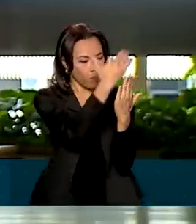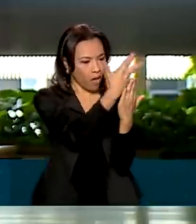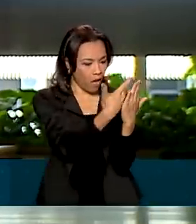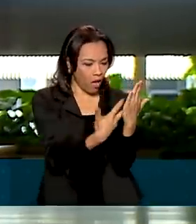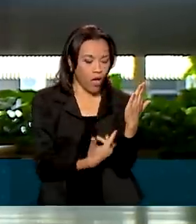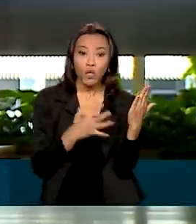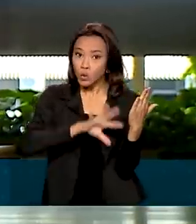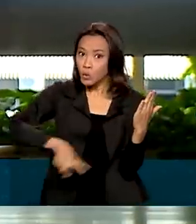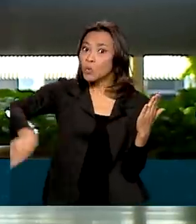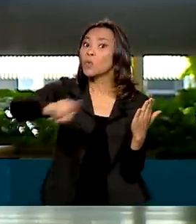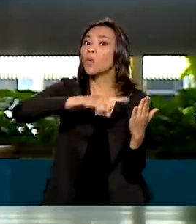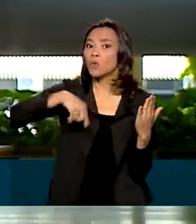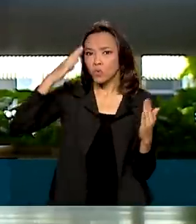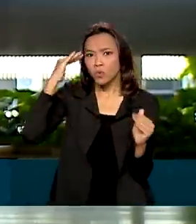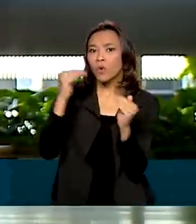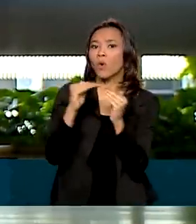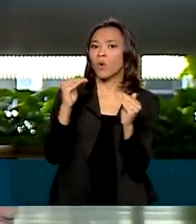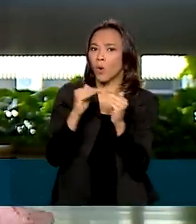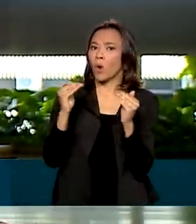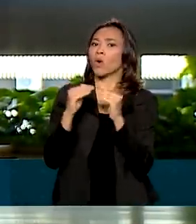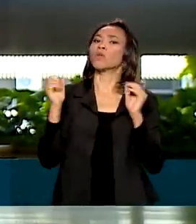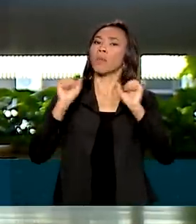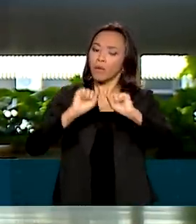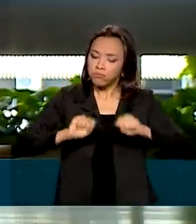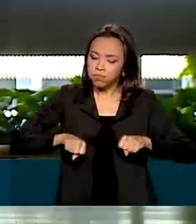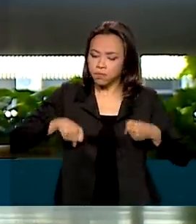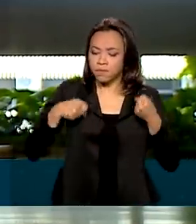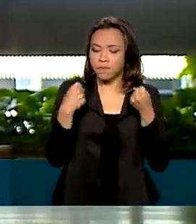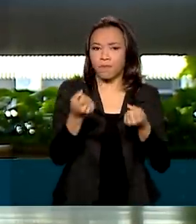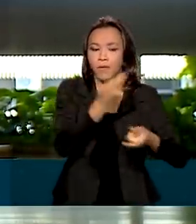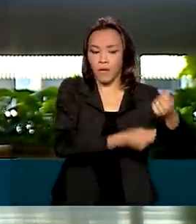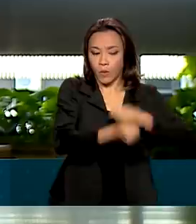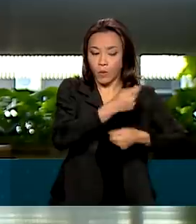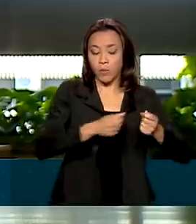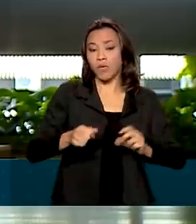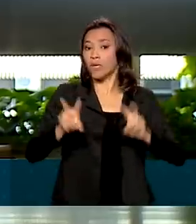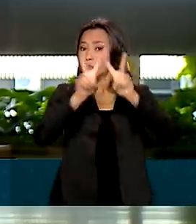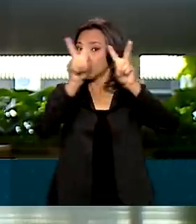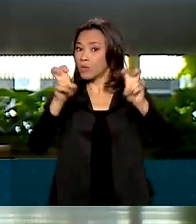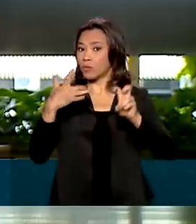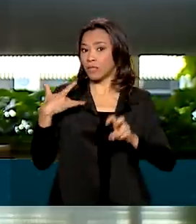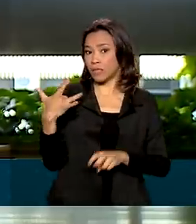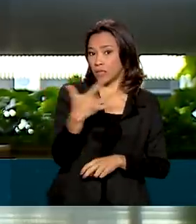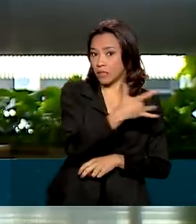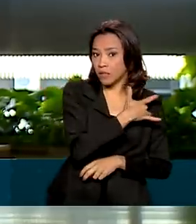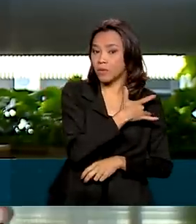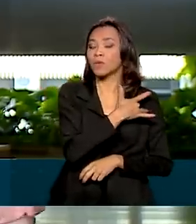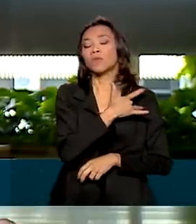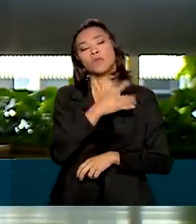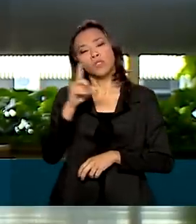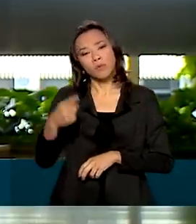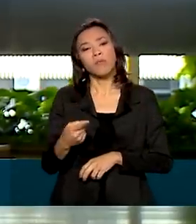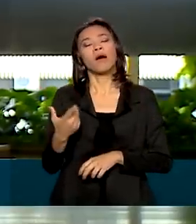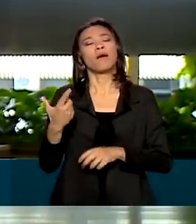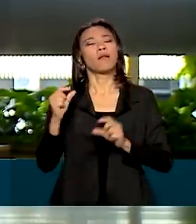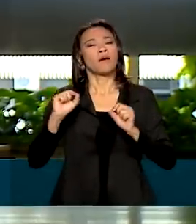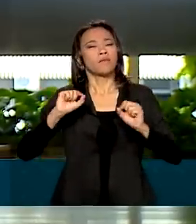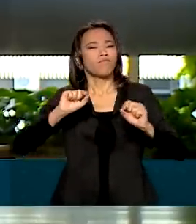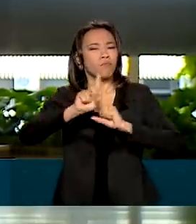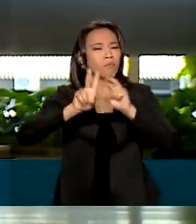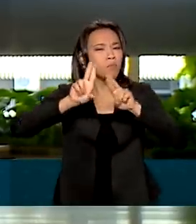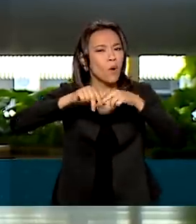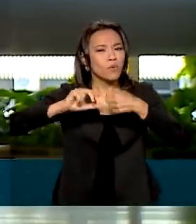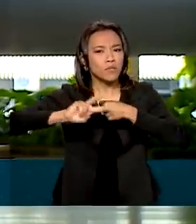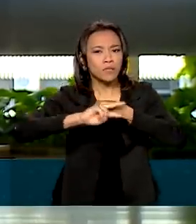com a necessidade de reativação da economia global em ações de saúde pública para debelar a pandemia, onde eles